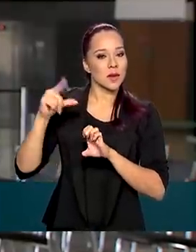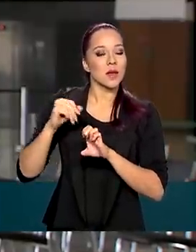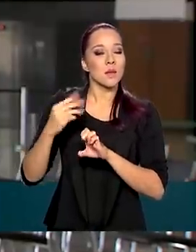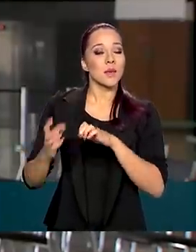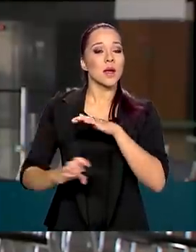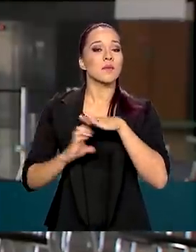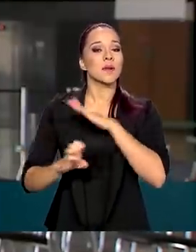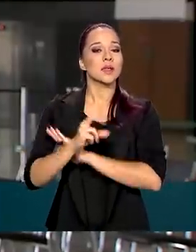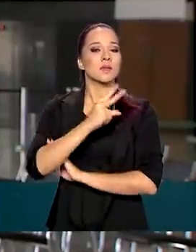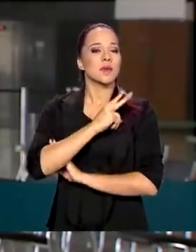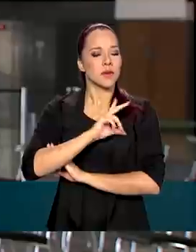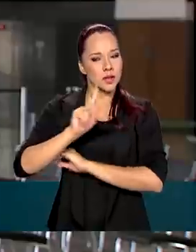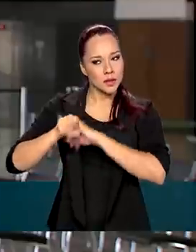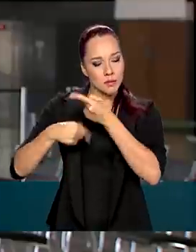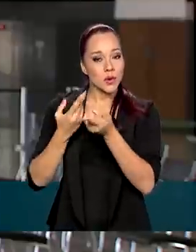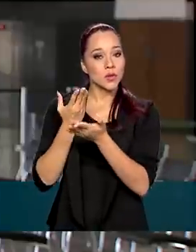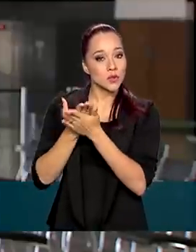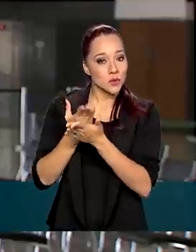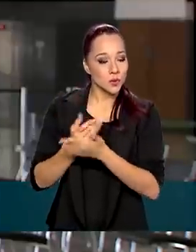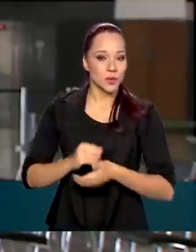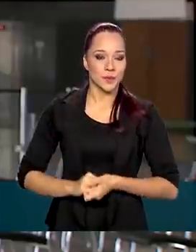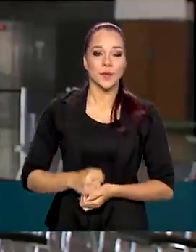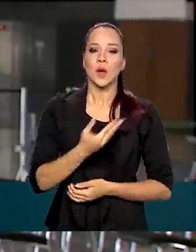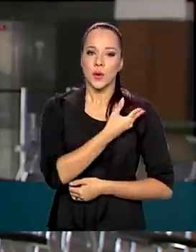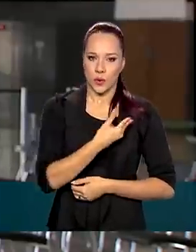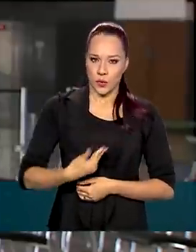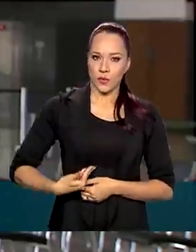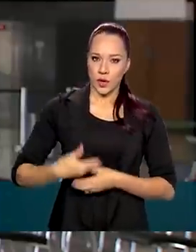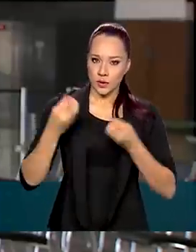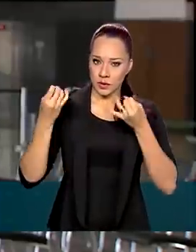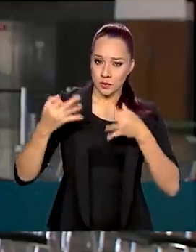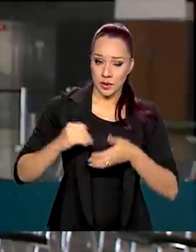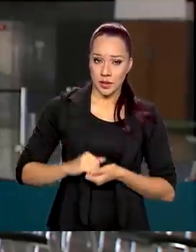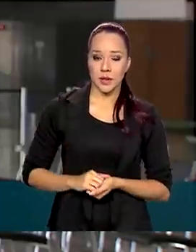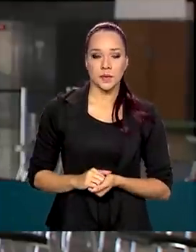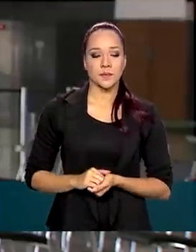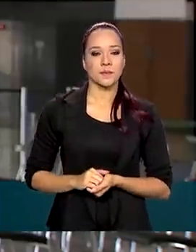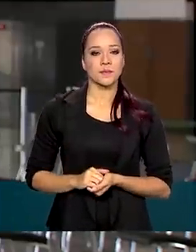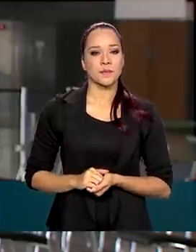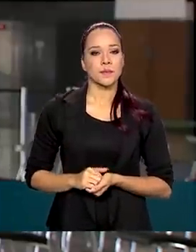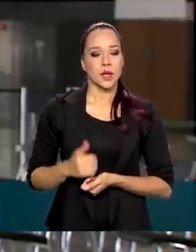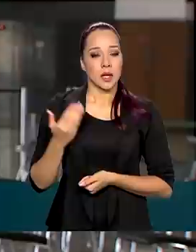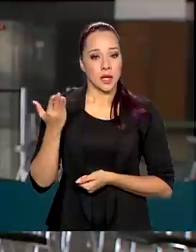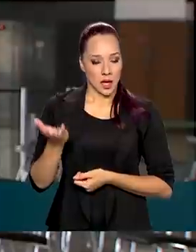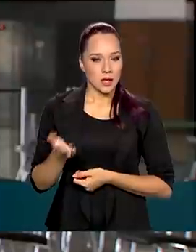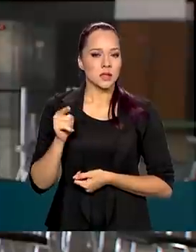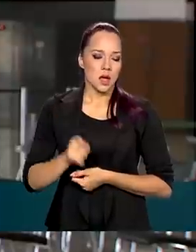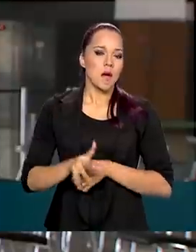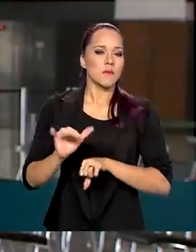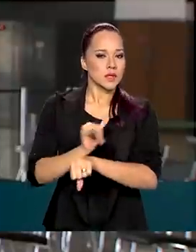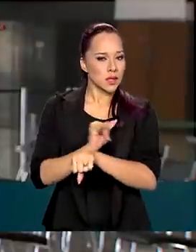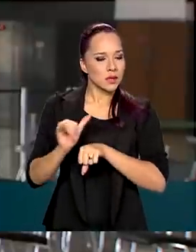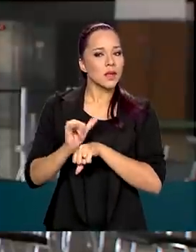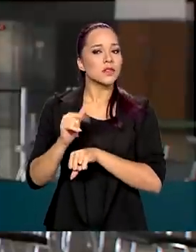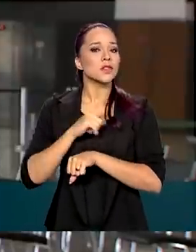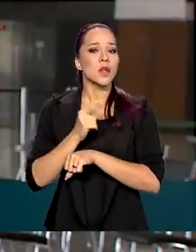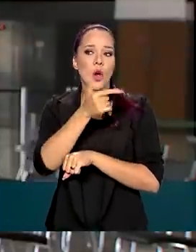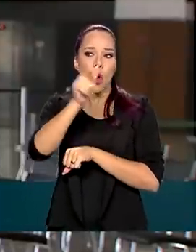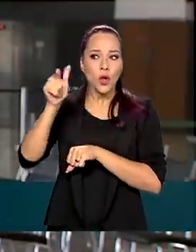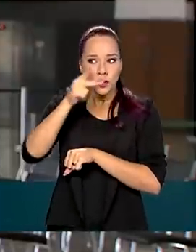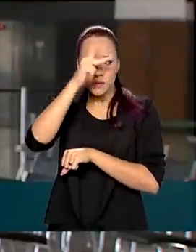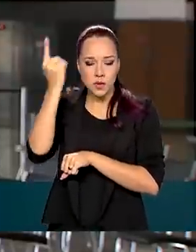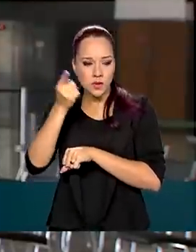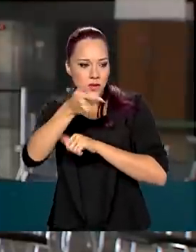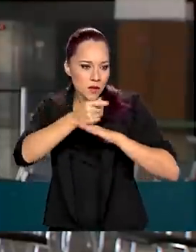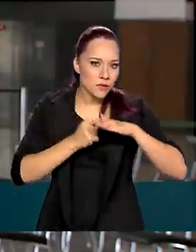privada após estudos. Segundo o governo, essa é uma forma de atrair investimentos